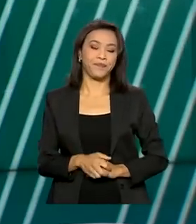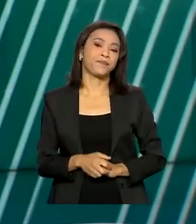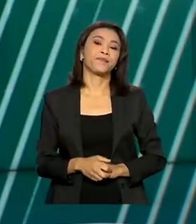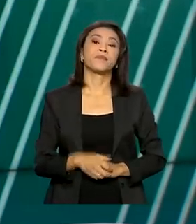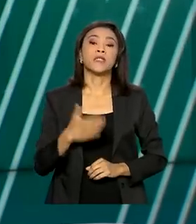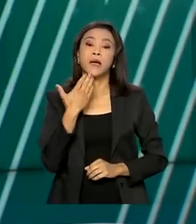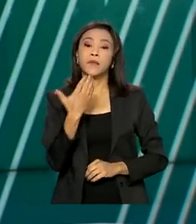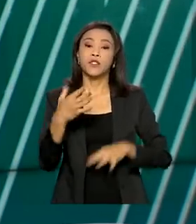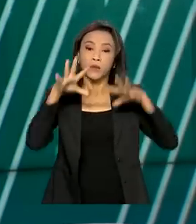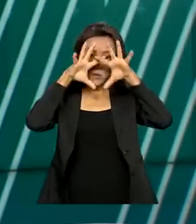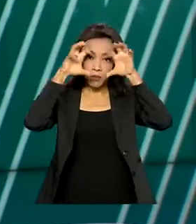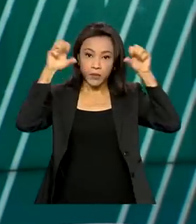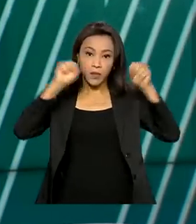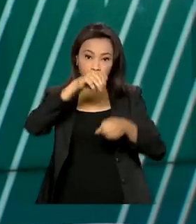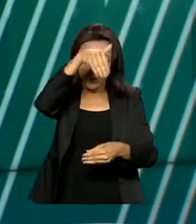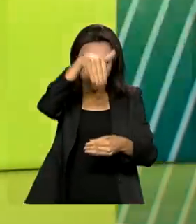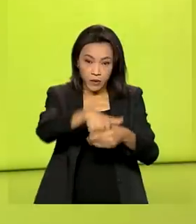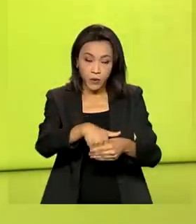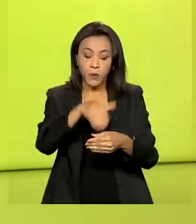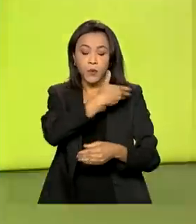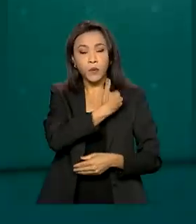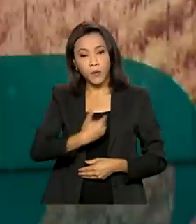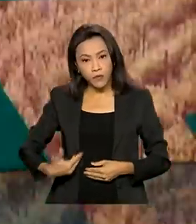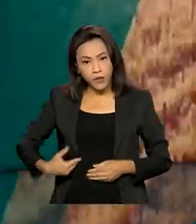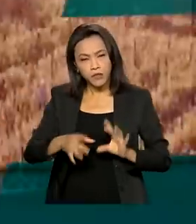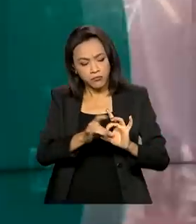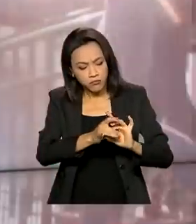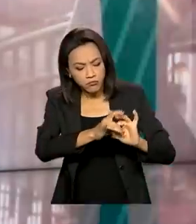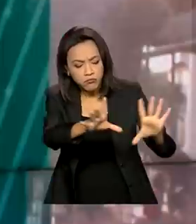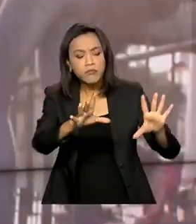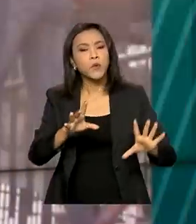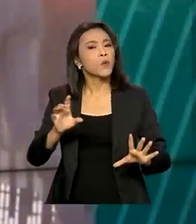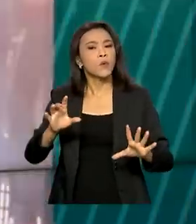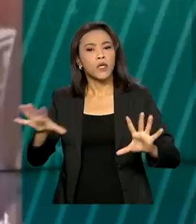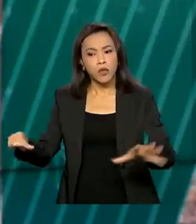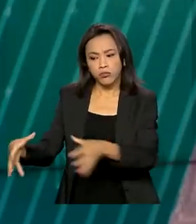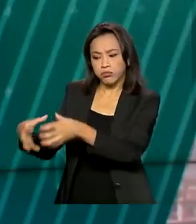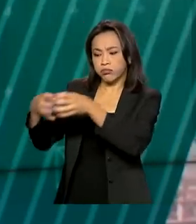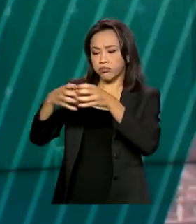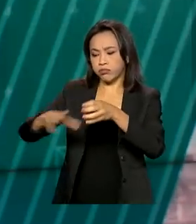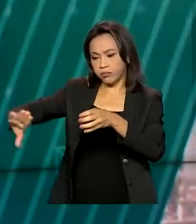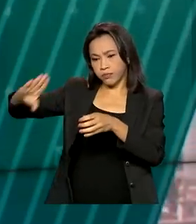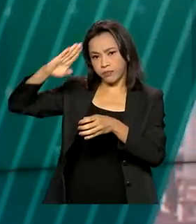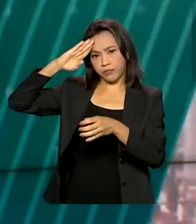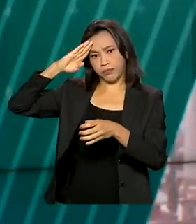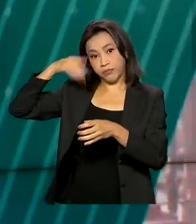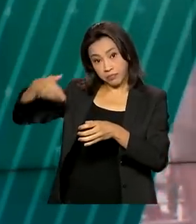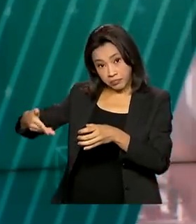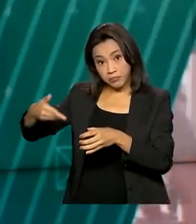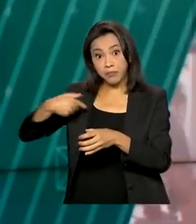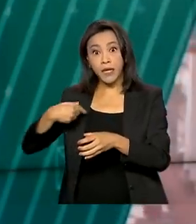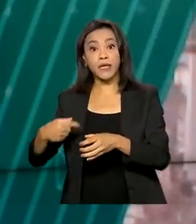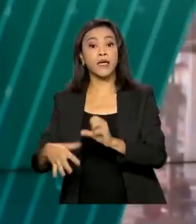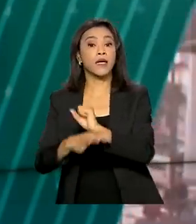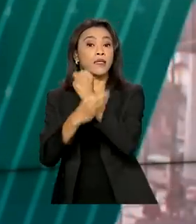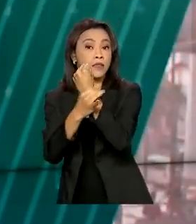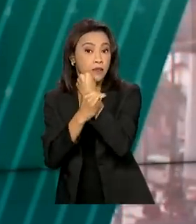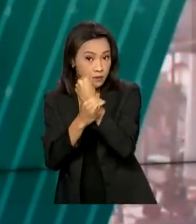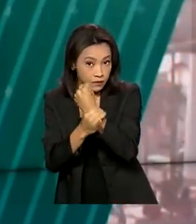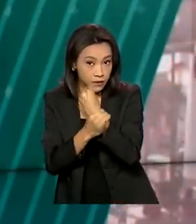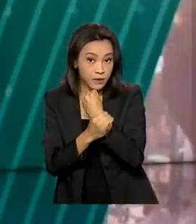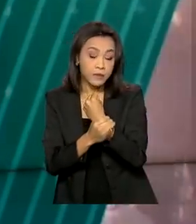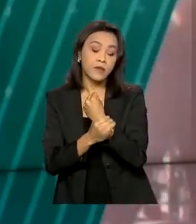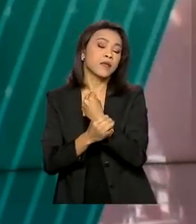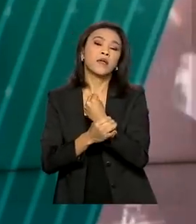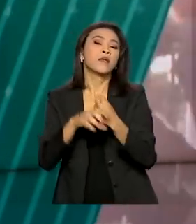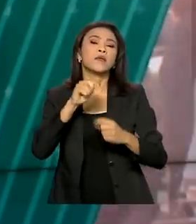Tribunal Superior Eleitoral, o governo autorizou o uso das Forças Armadas para garantir a tranquilidade e a ordem pública nas eleições